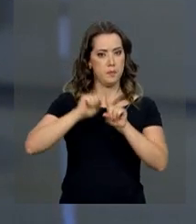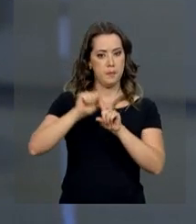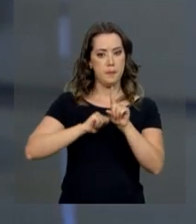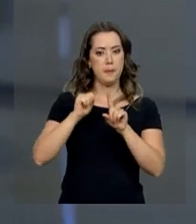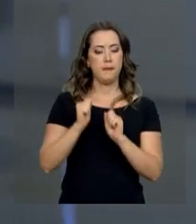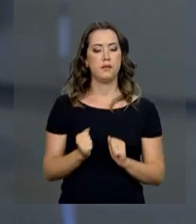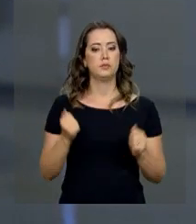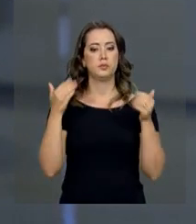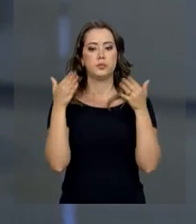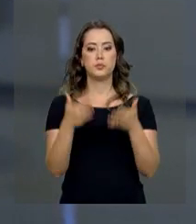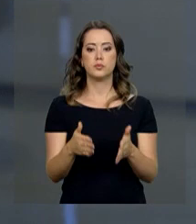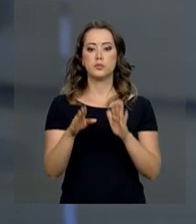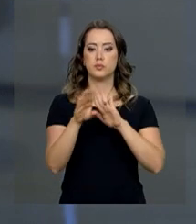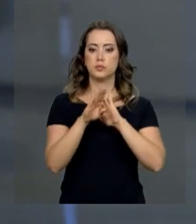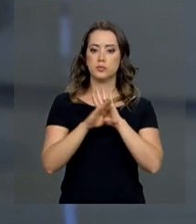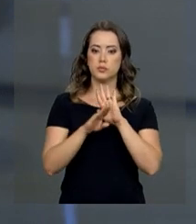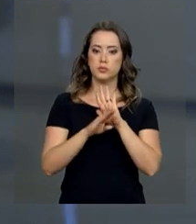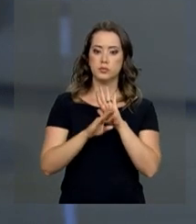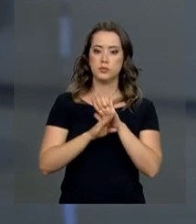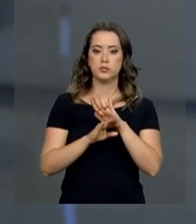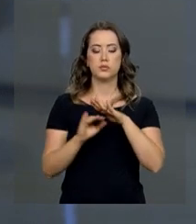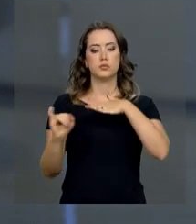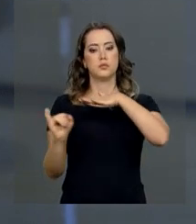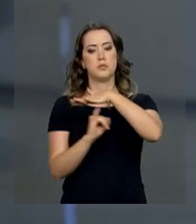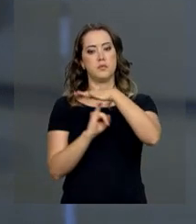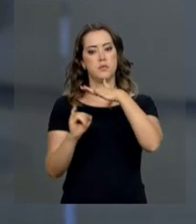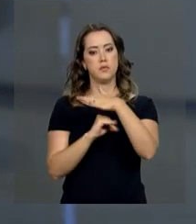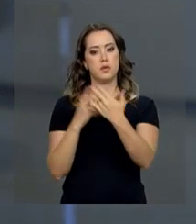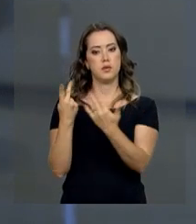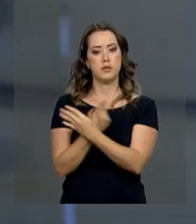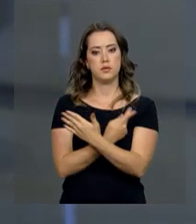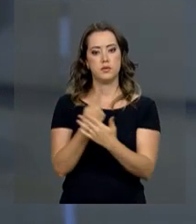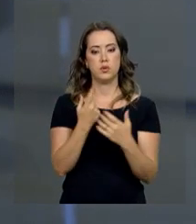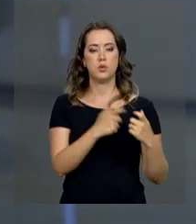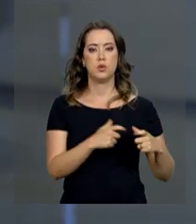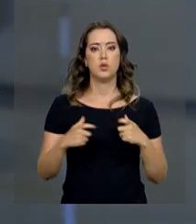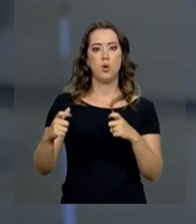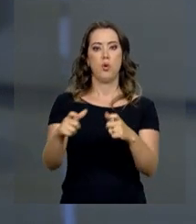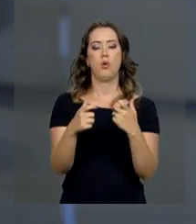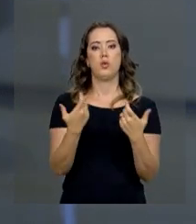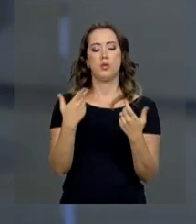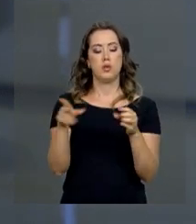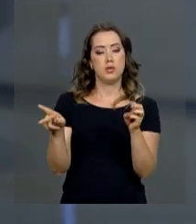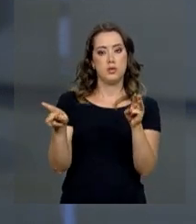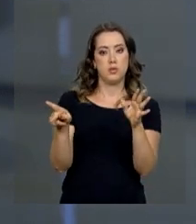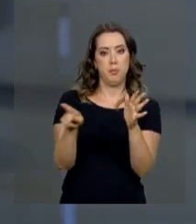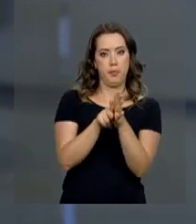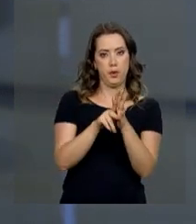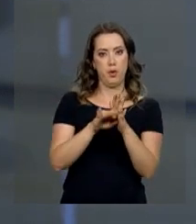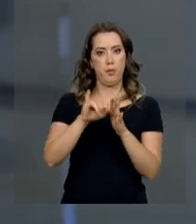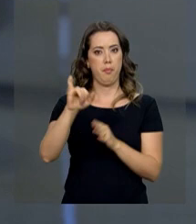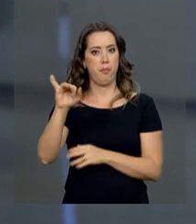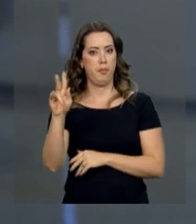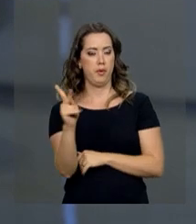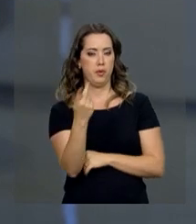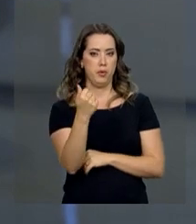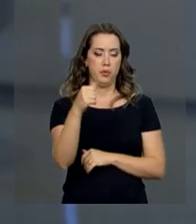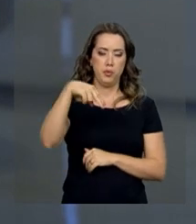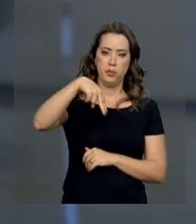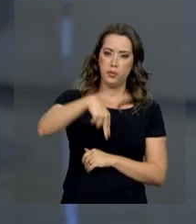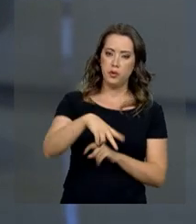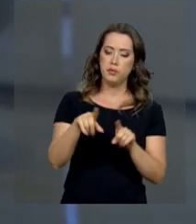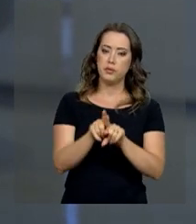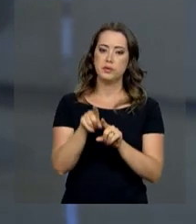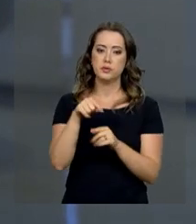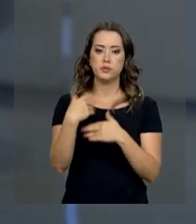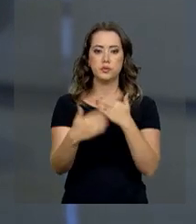desse programa, projetos de instituições que funcionem em espaços tombados pelo IFAM ou que participem da lista